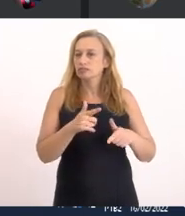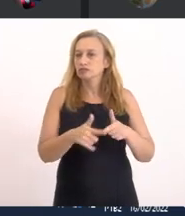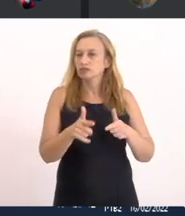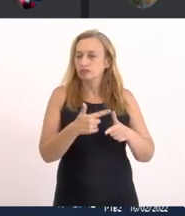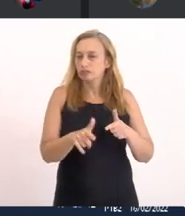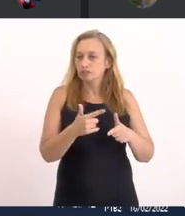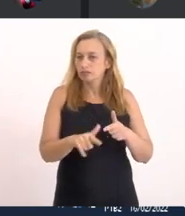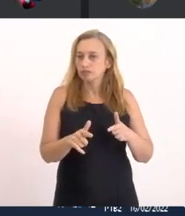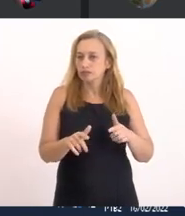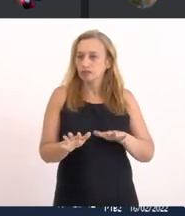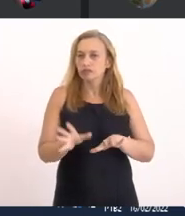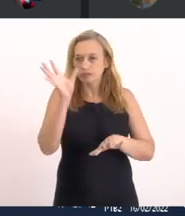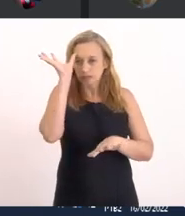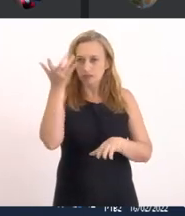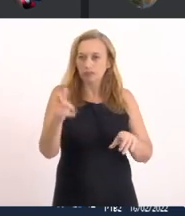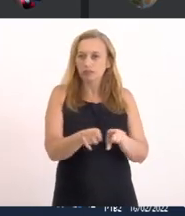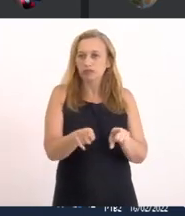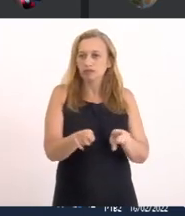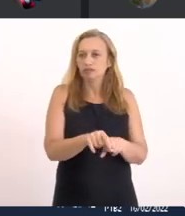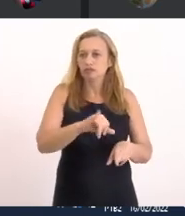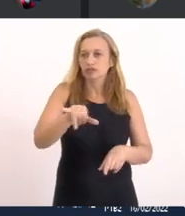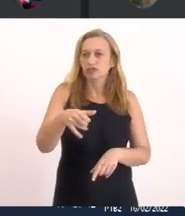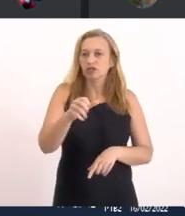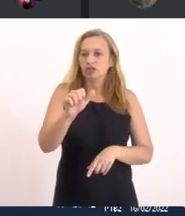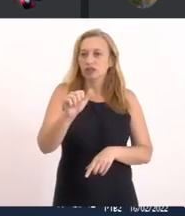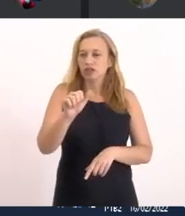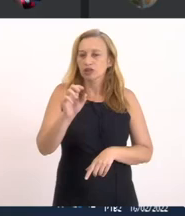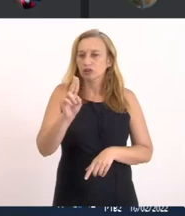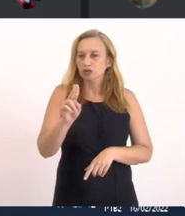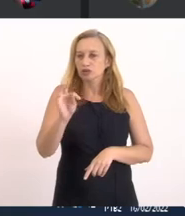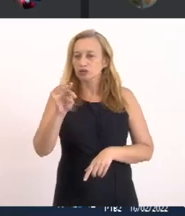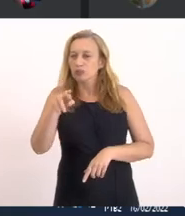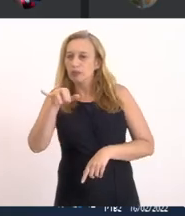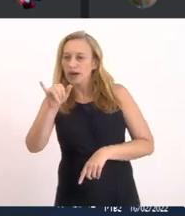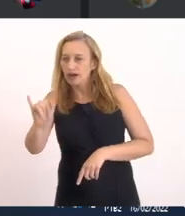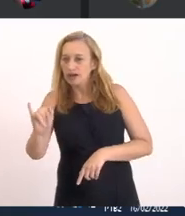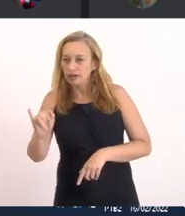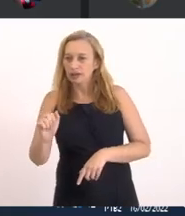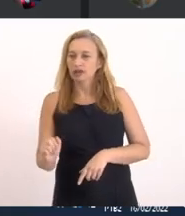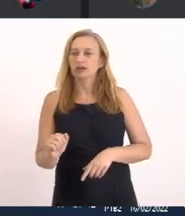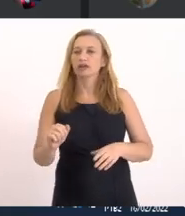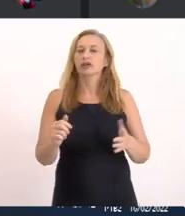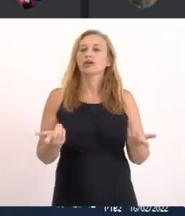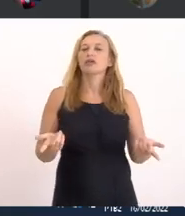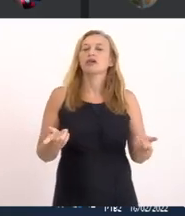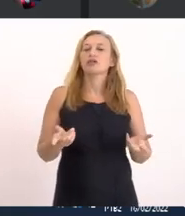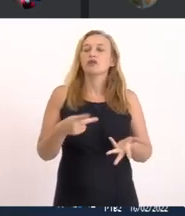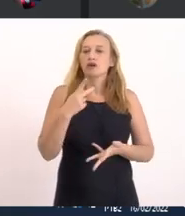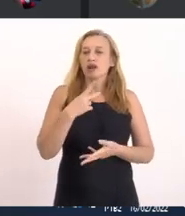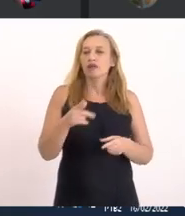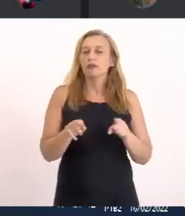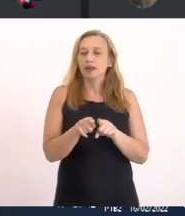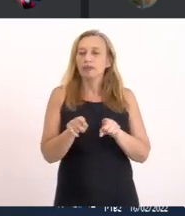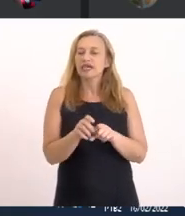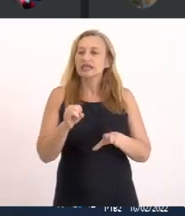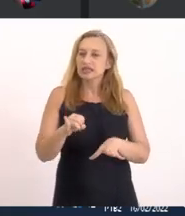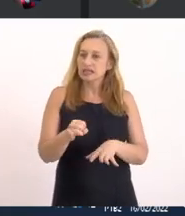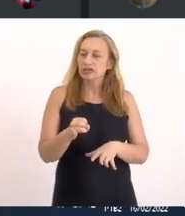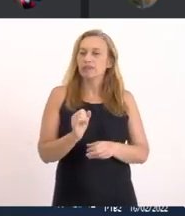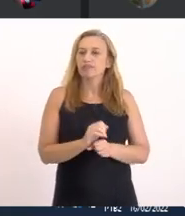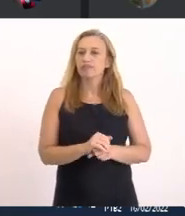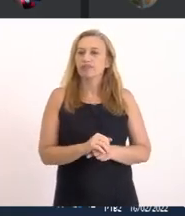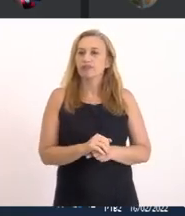E Ate Bacachá Em relação a fala Do doutor Ataque Eu queria fazer Uma explicação Tá Se nós pegarmos